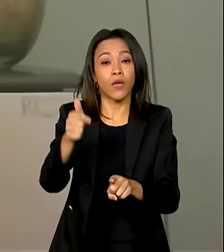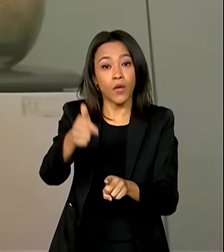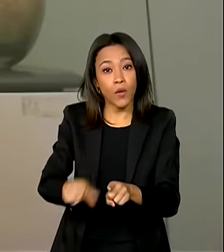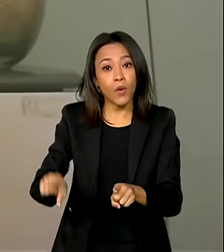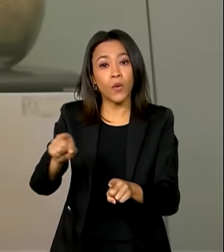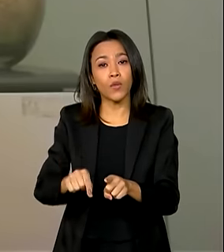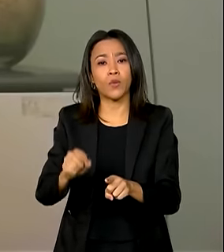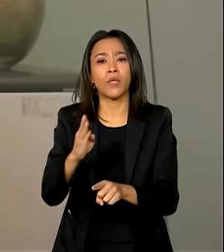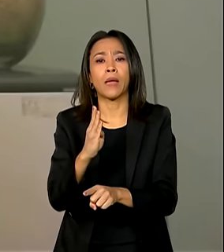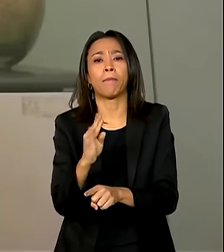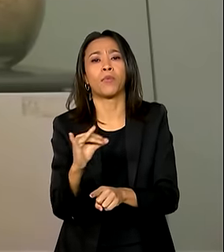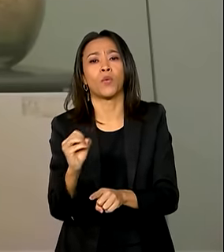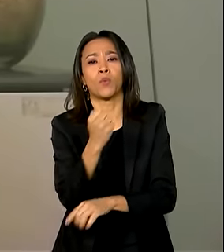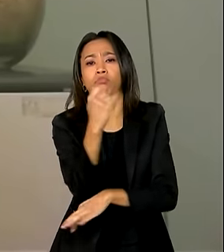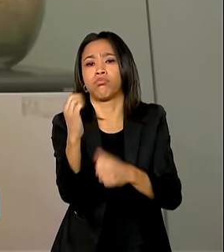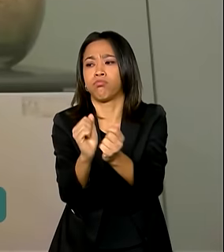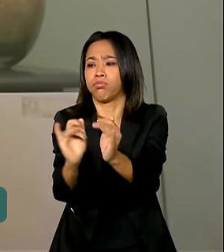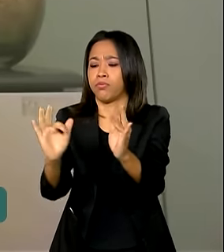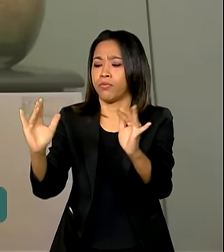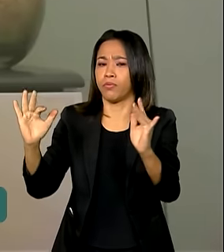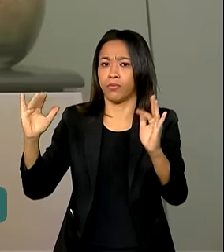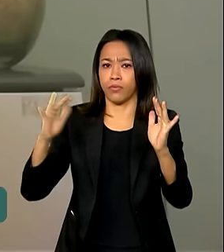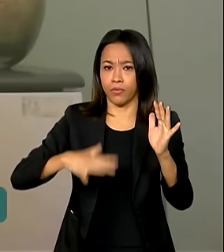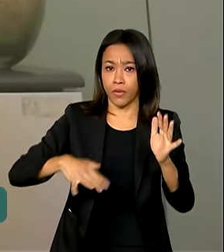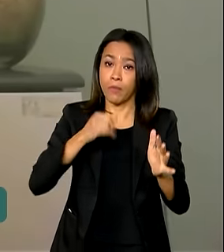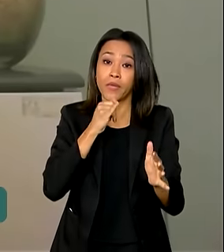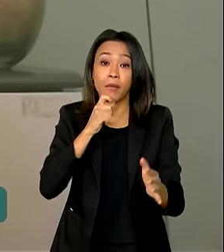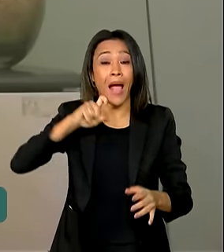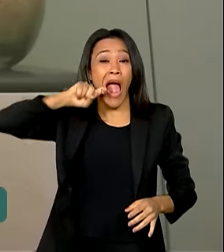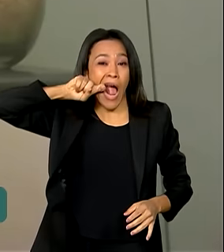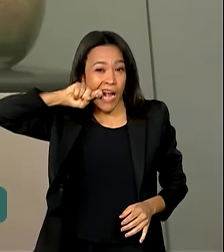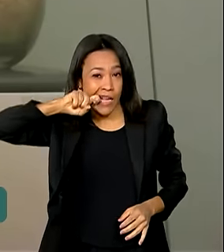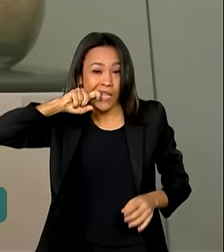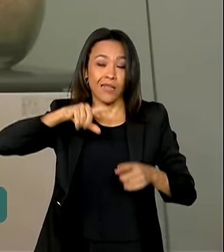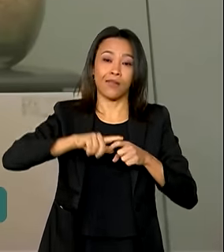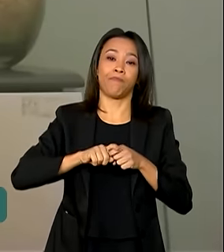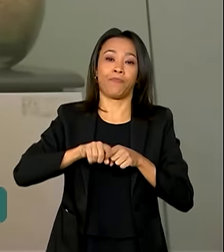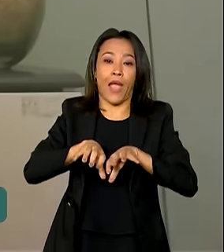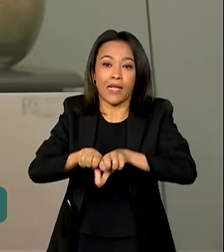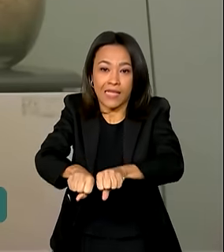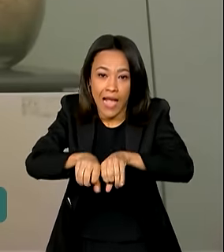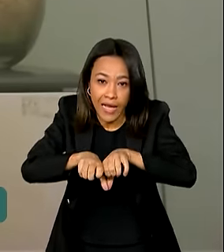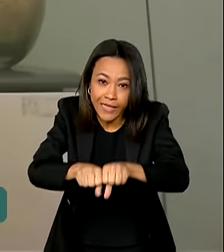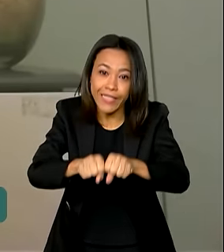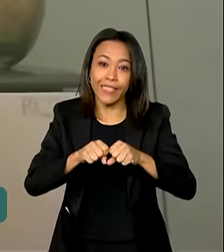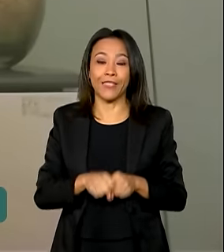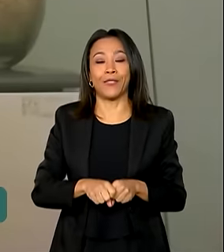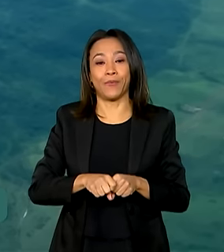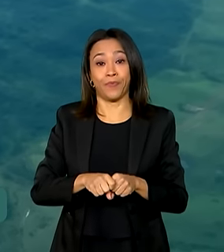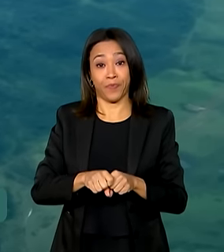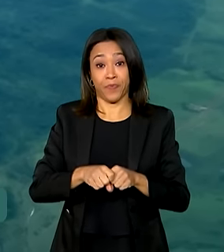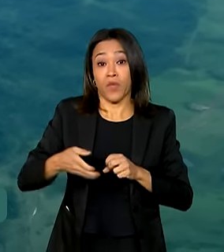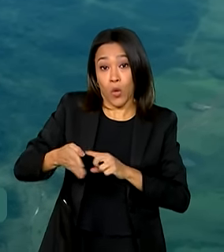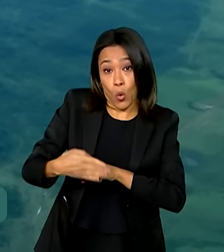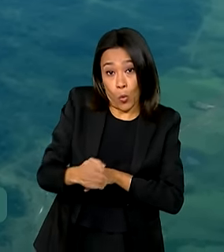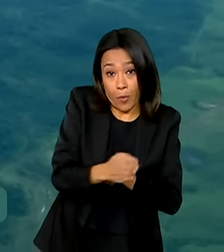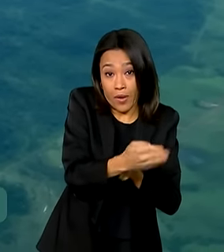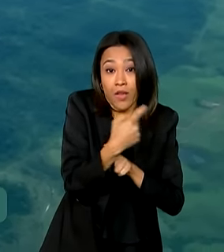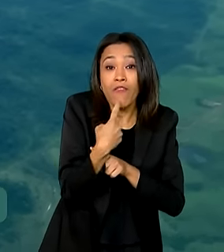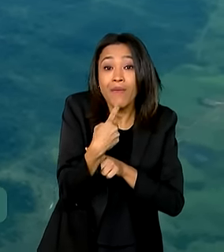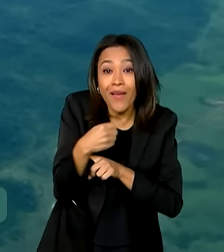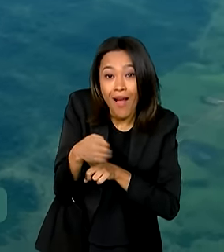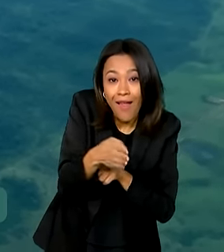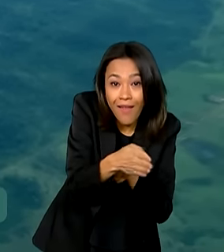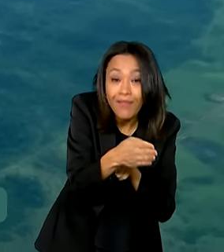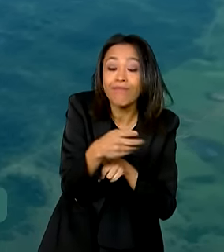sociobiodiversidade da Amazônia, como, por exemplo, castanha, açaí, o manejo do Pirarucu. Também tem projetos